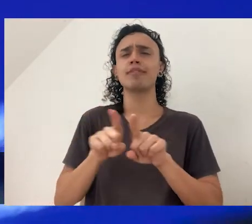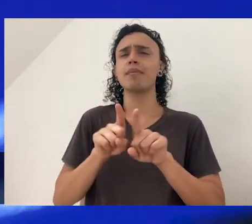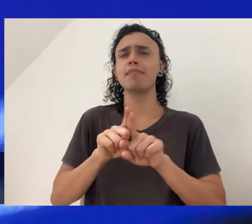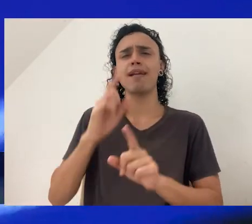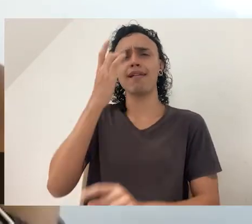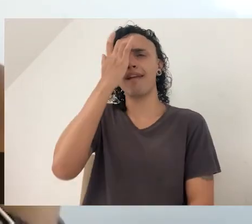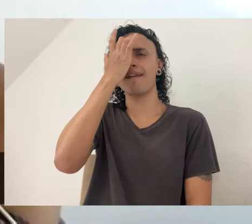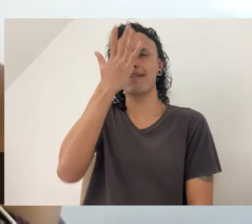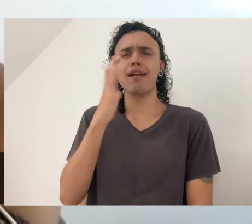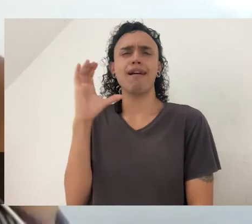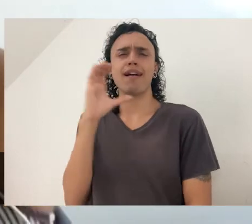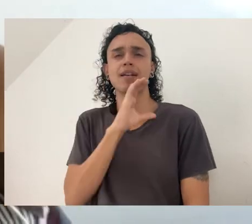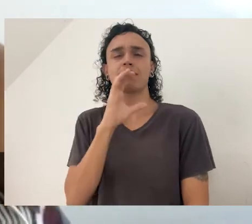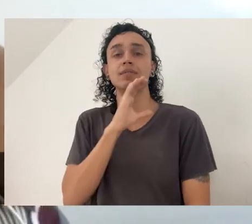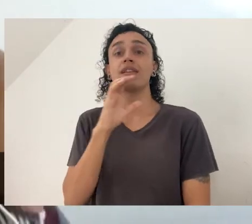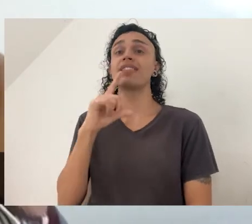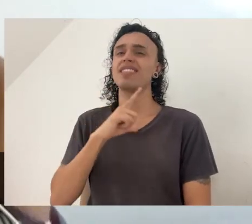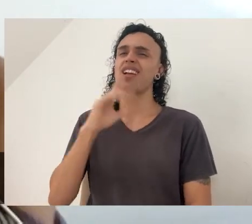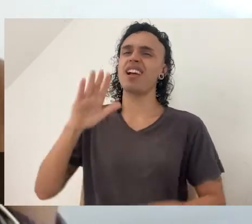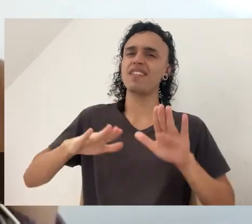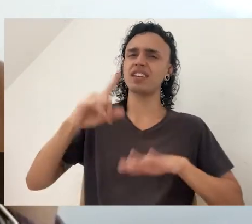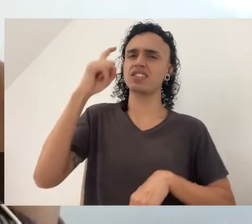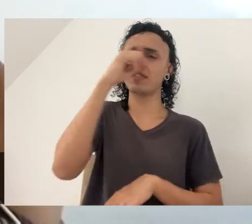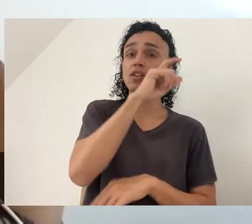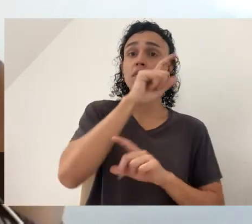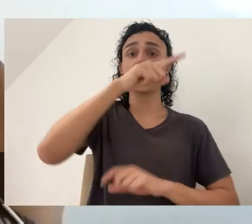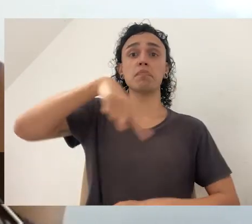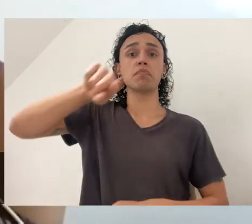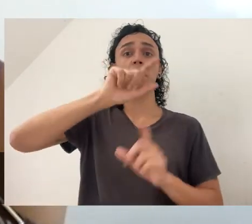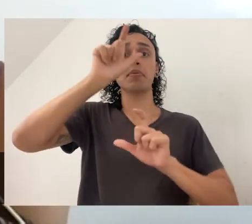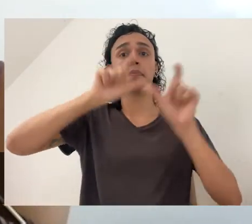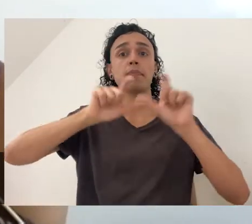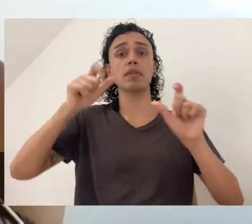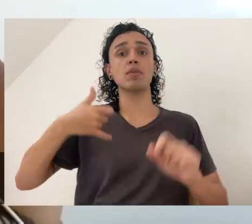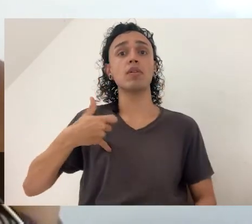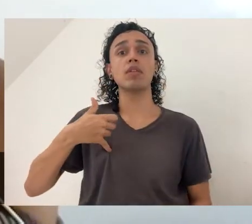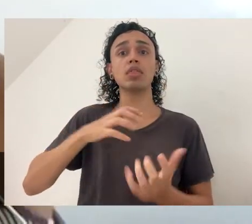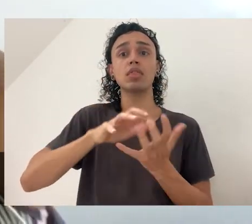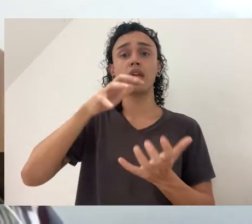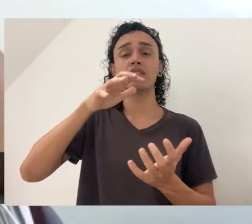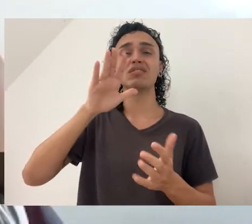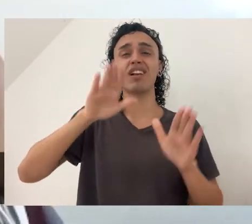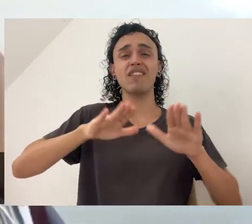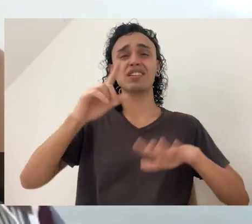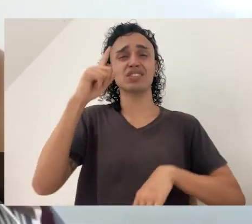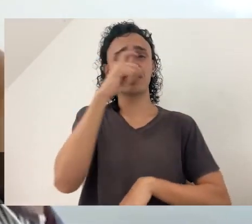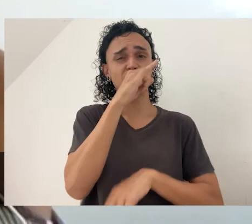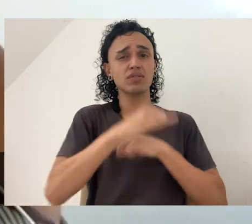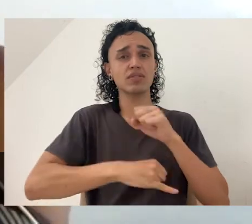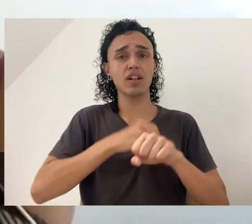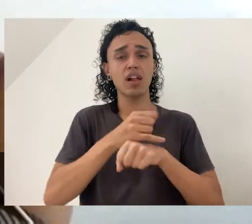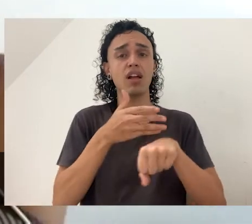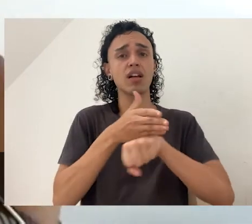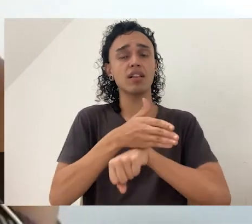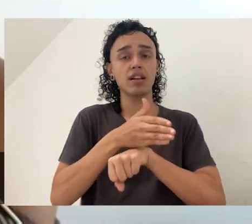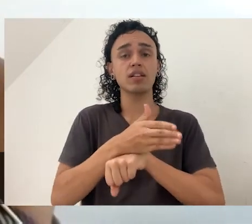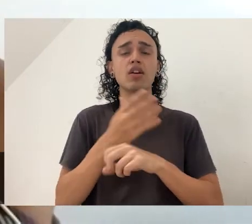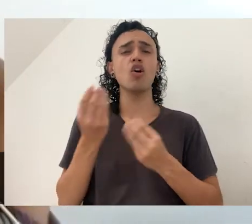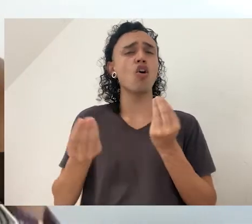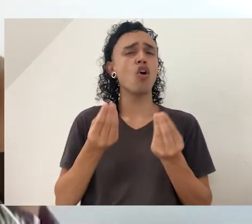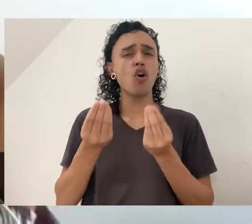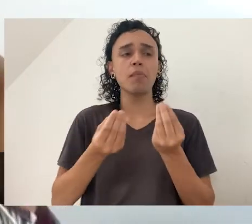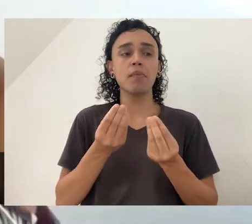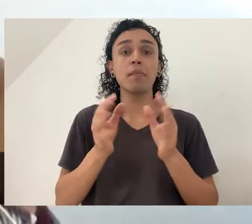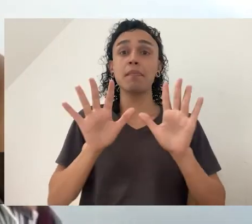porque a gente tem essa dificuldade. Você fica pensando nas pessoas com idade, os mais velhos, os que têm mais dificuldade de